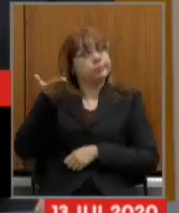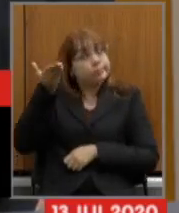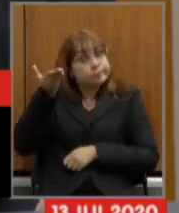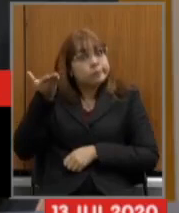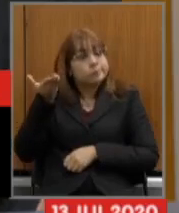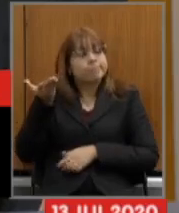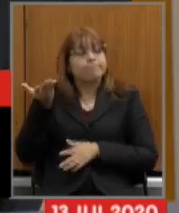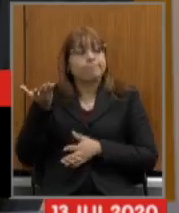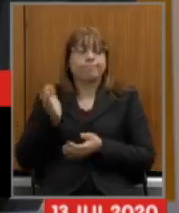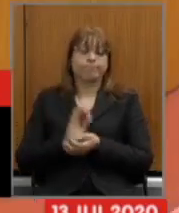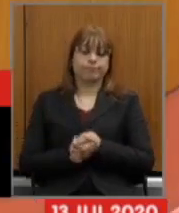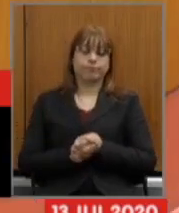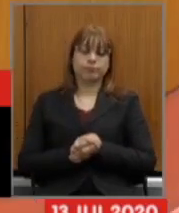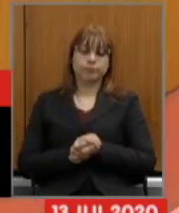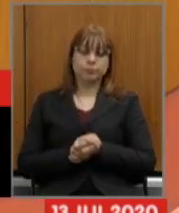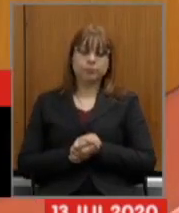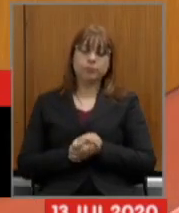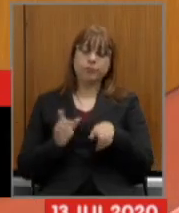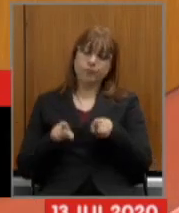mostrar que